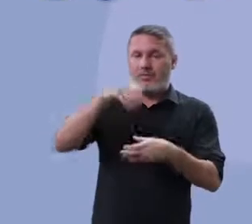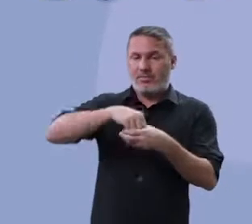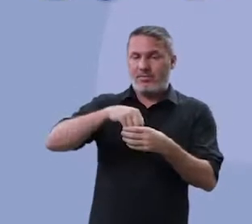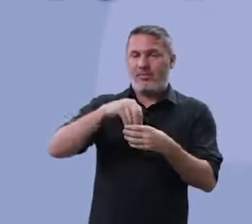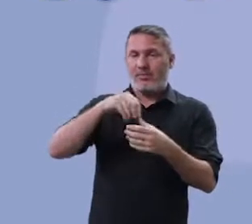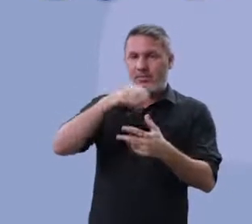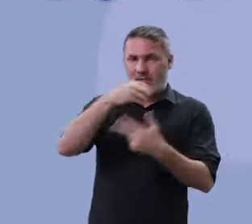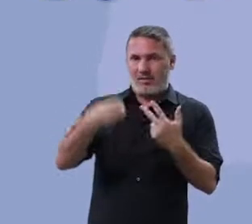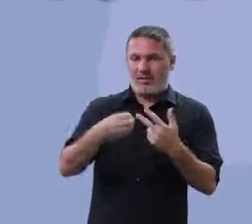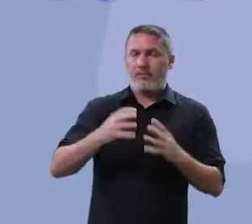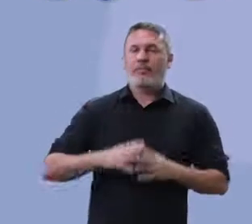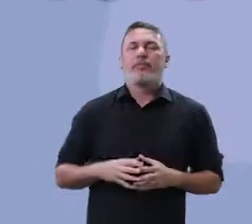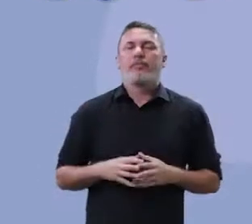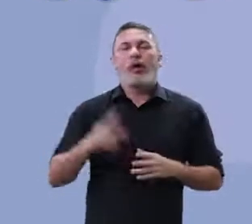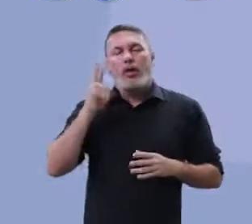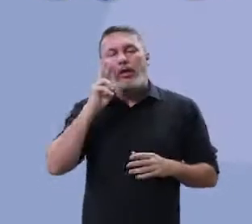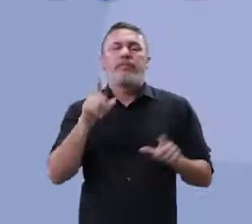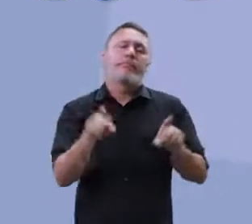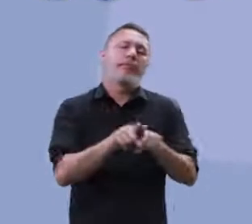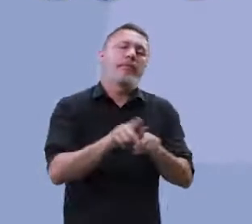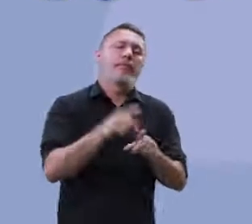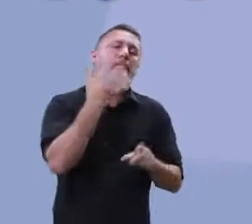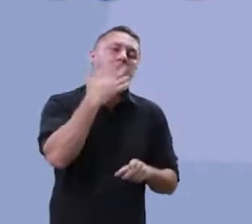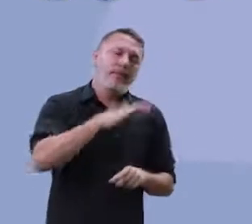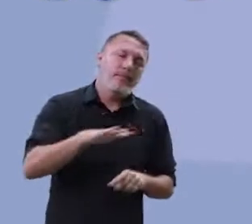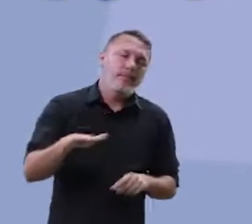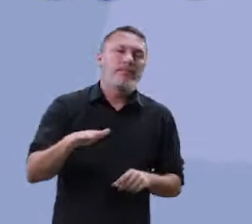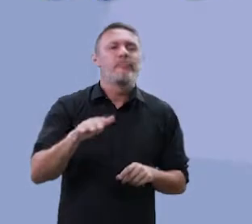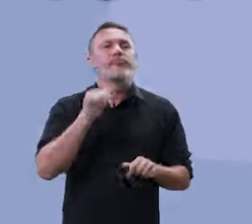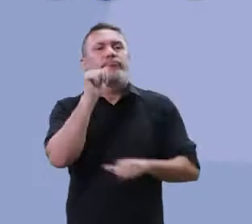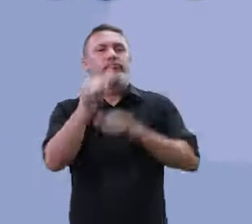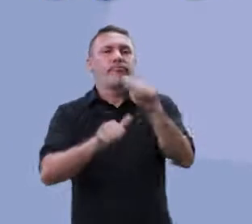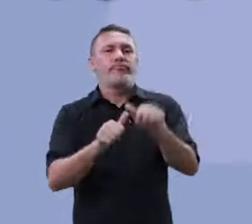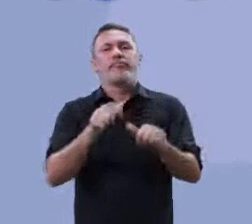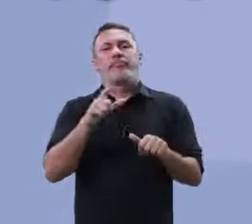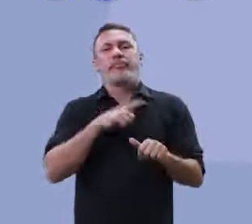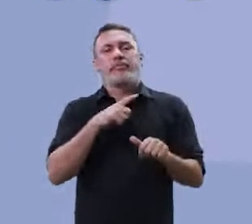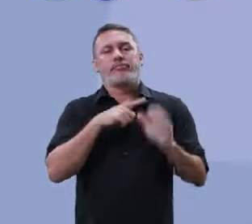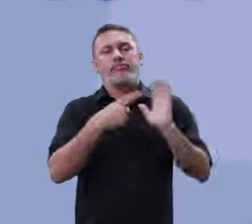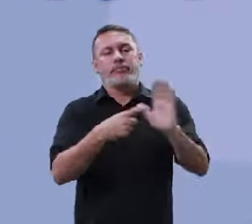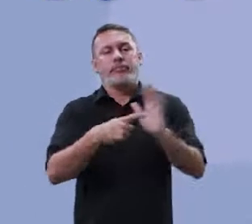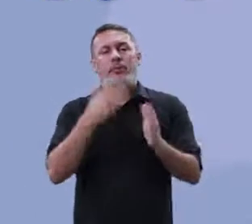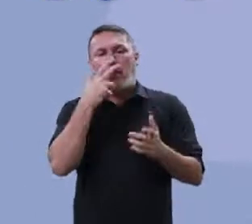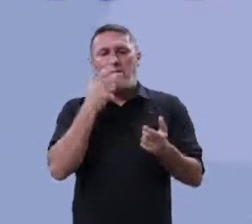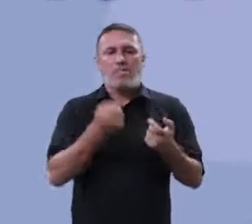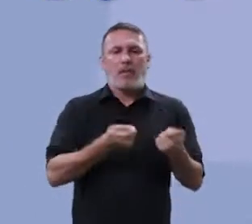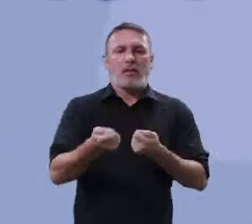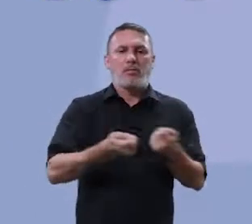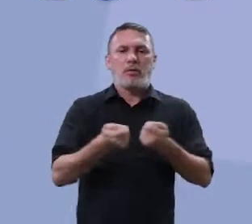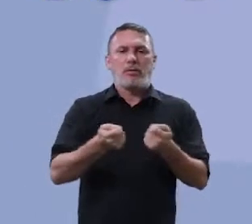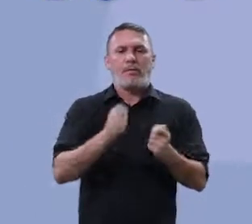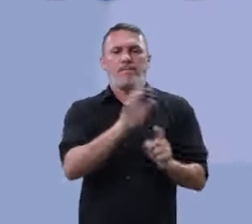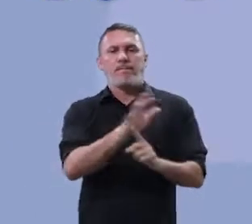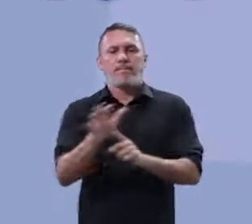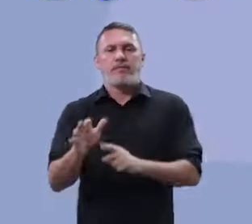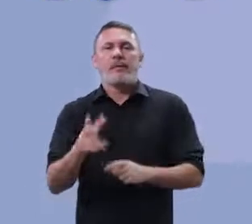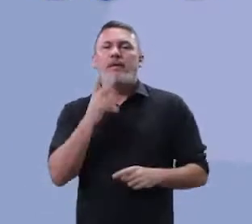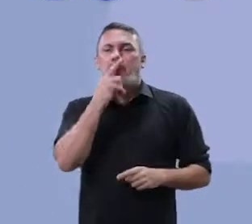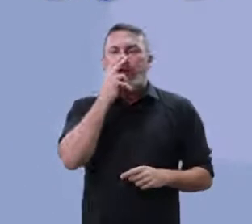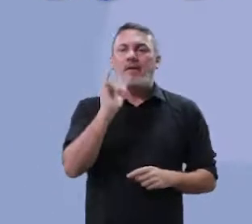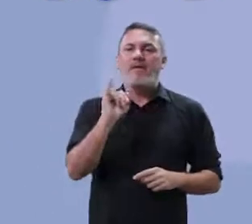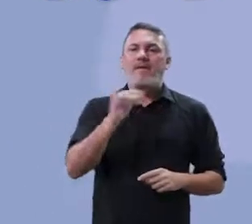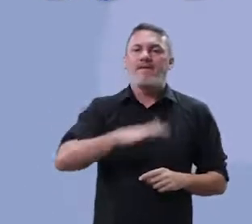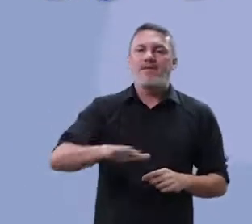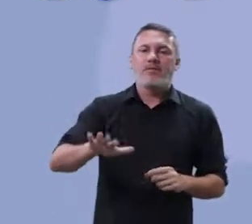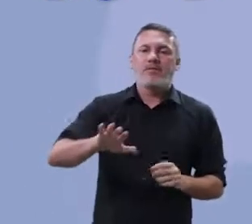Enem. Além disso, as crianças também se tornaram alvos dessa manipulação. Deixando a